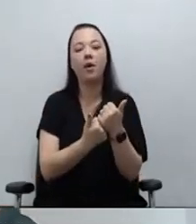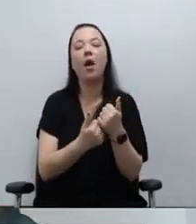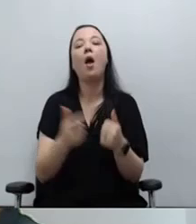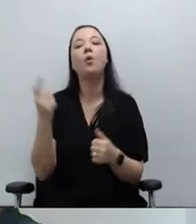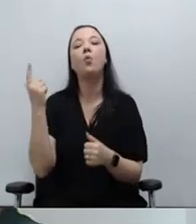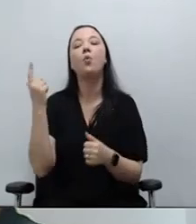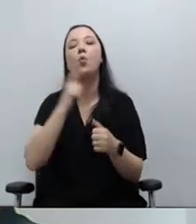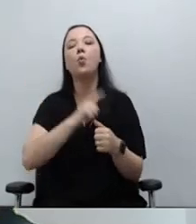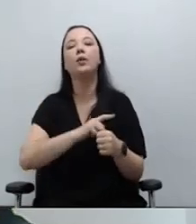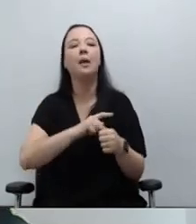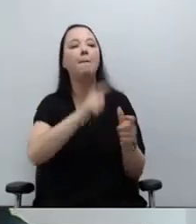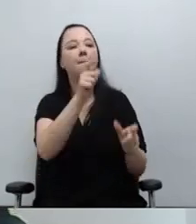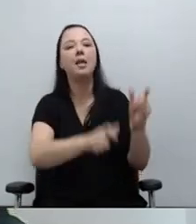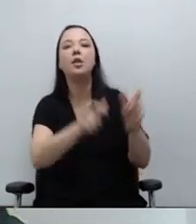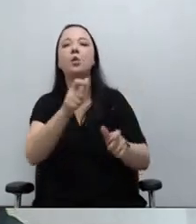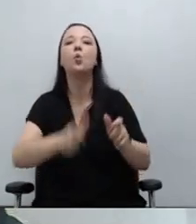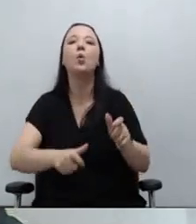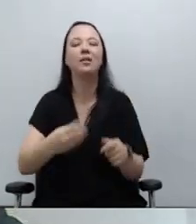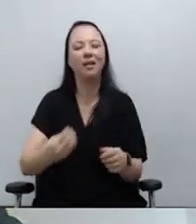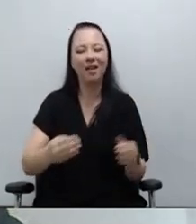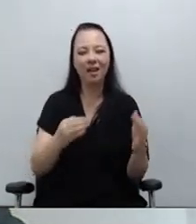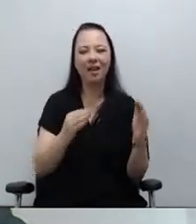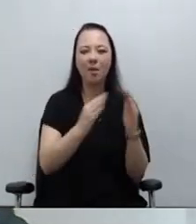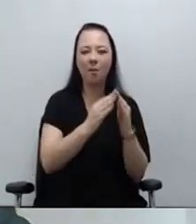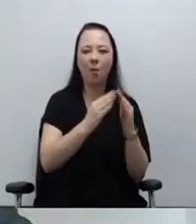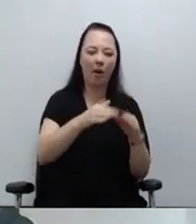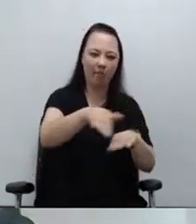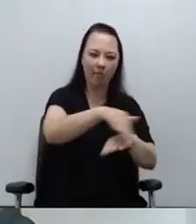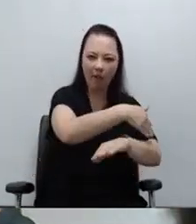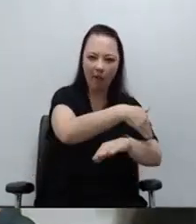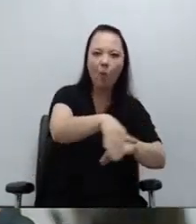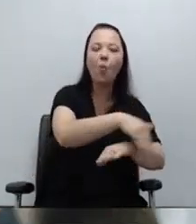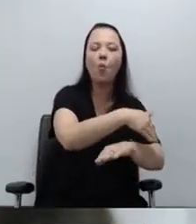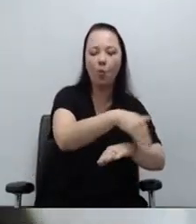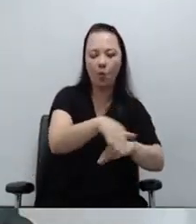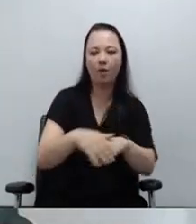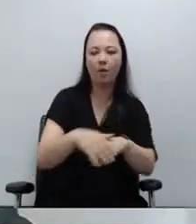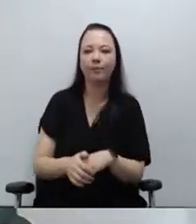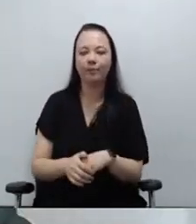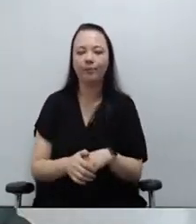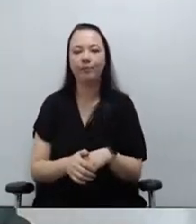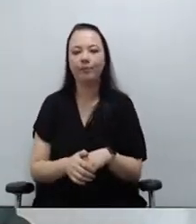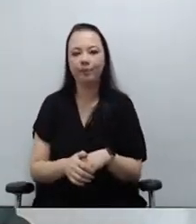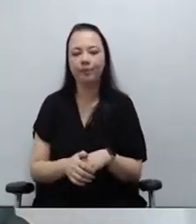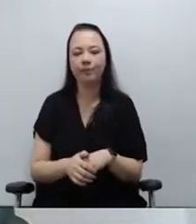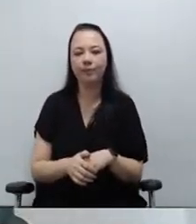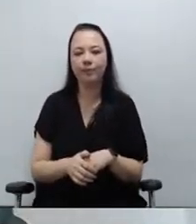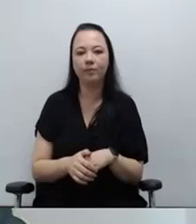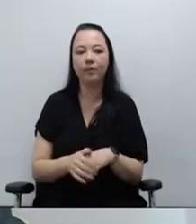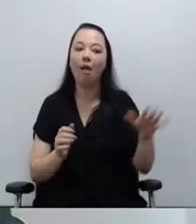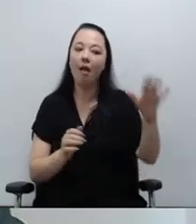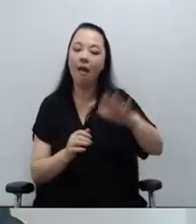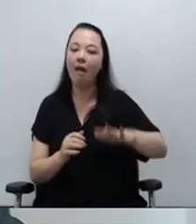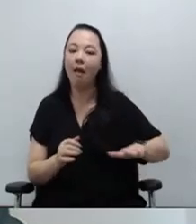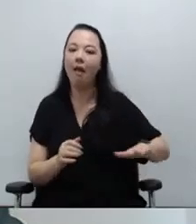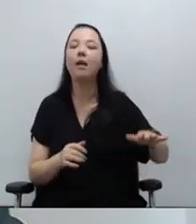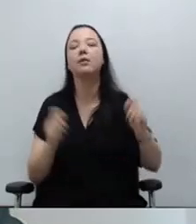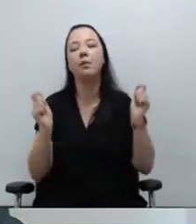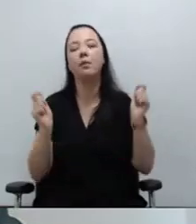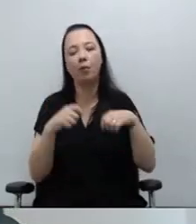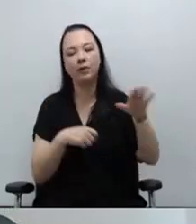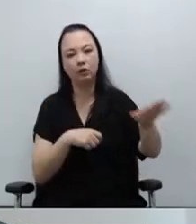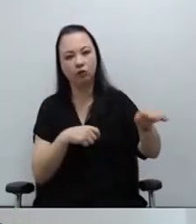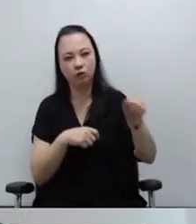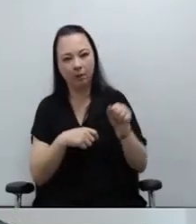população em situação de rua em eventuais reuniões extraordinárias que possam vir a ser convocadas.